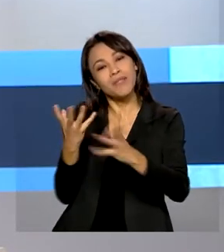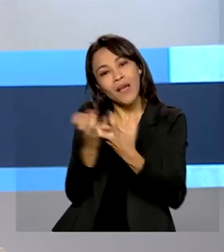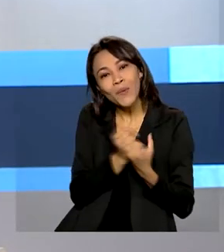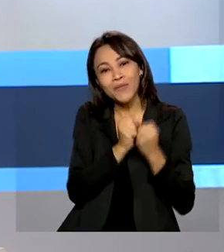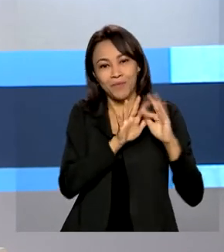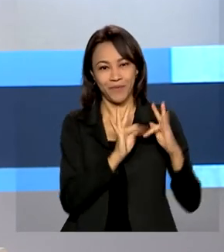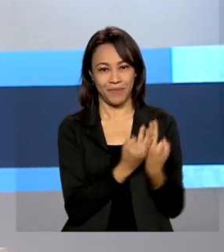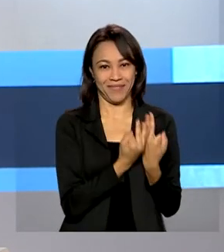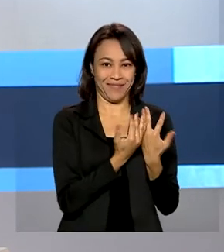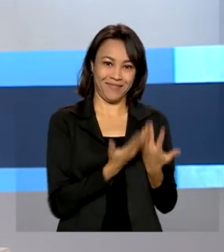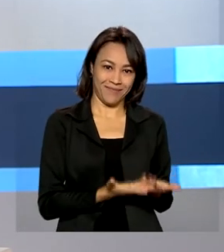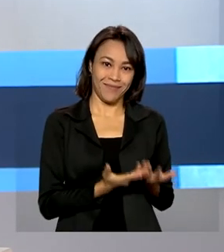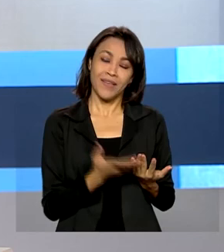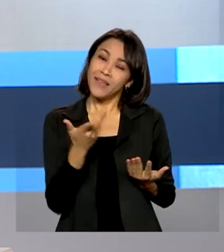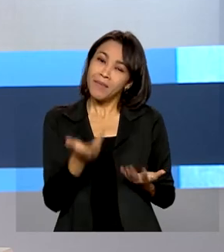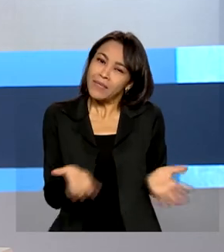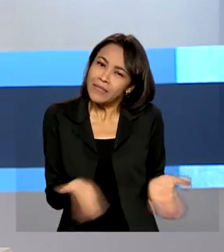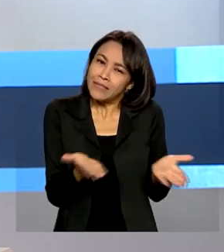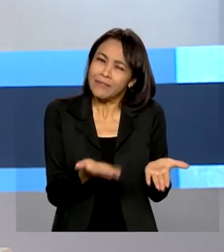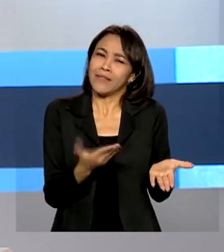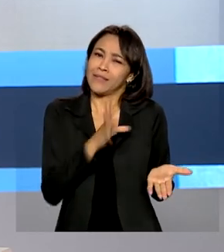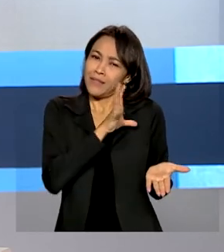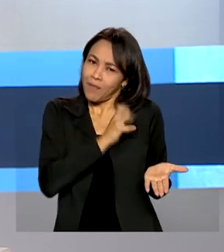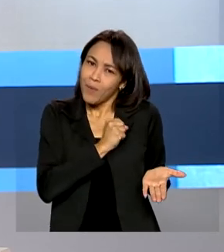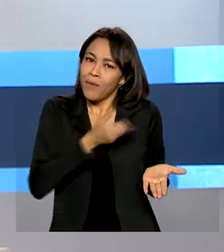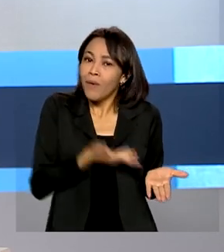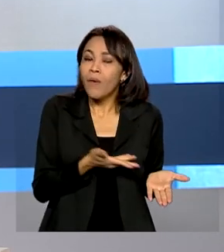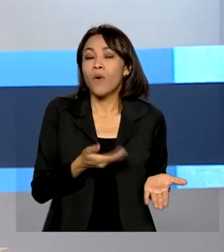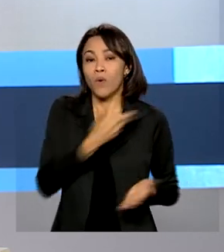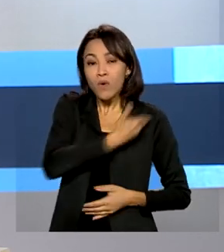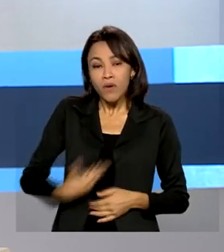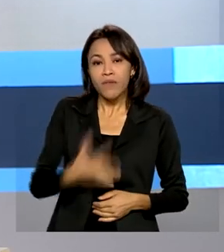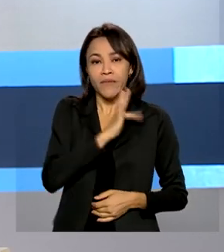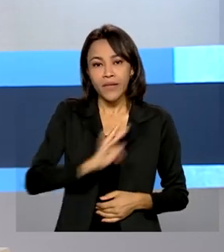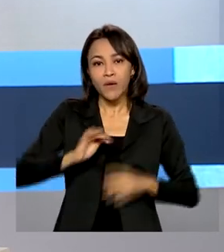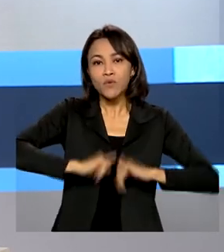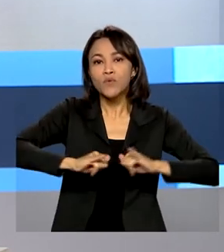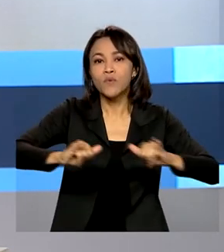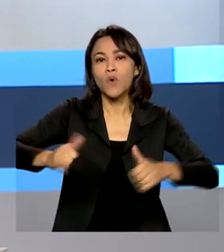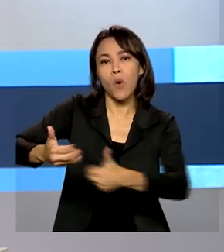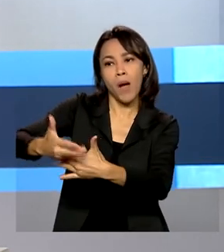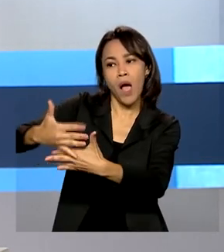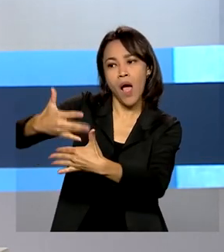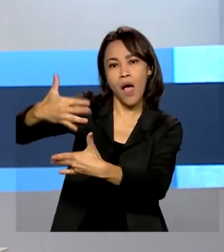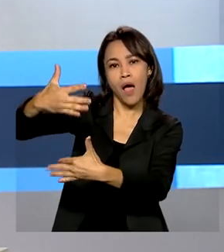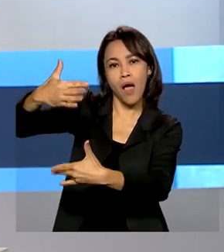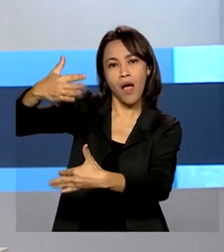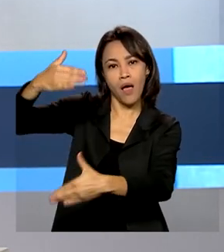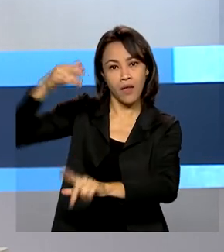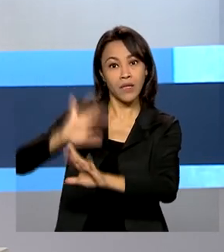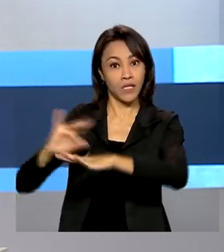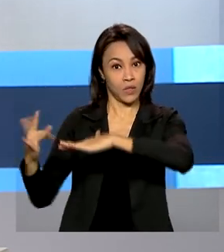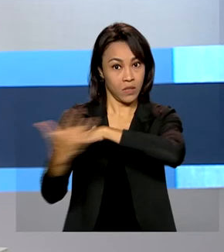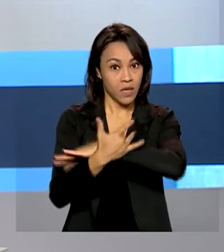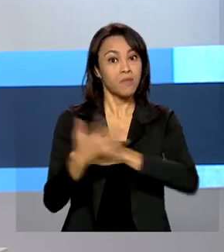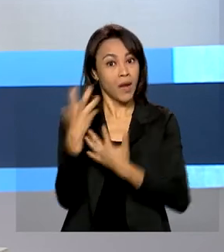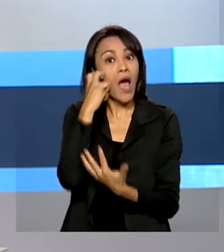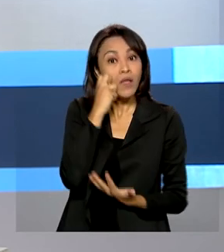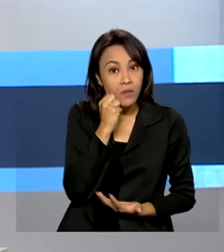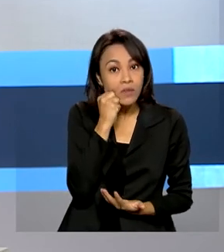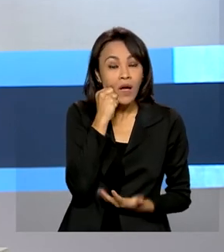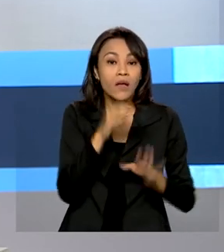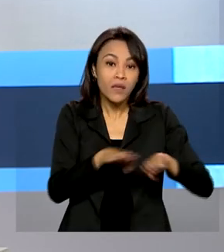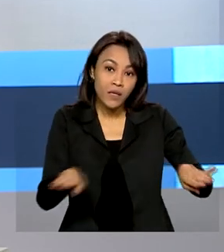E para incentivar esse ato de amor, o governo federal lançou uma campanha nas redes sociais com orientações. E a adoção de crianças